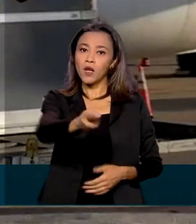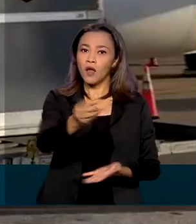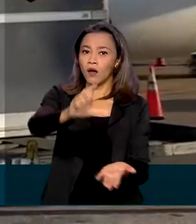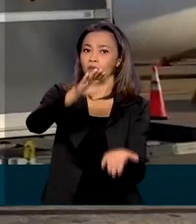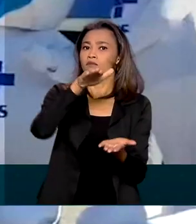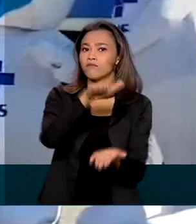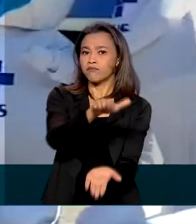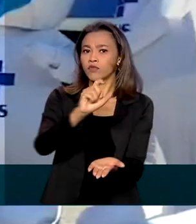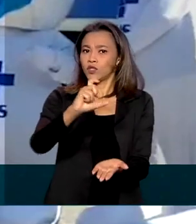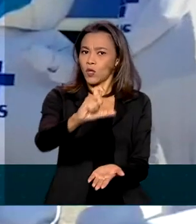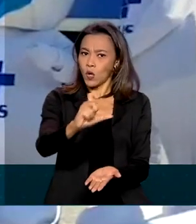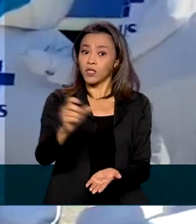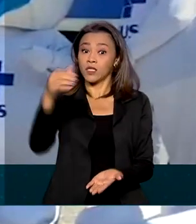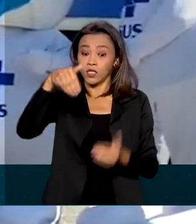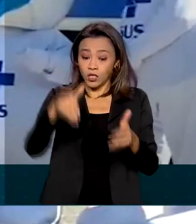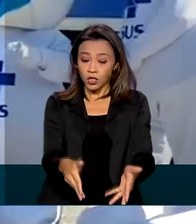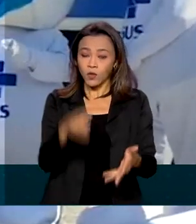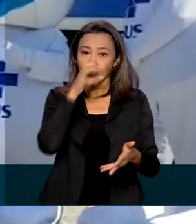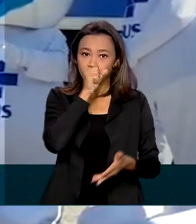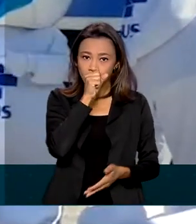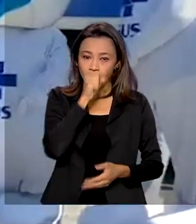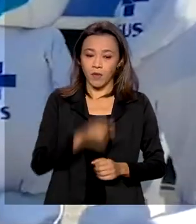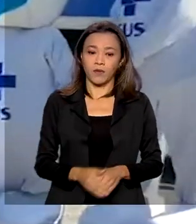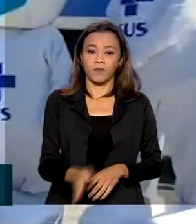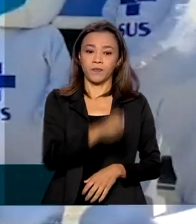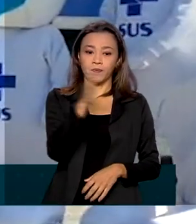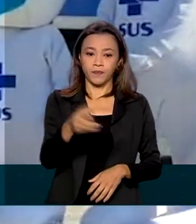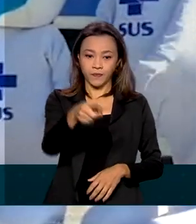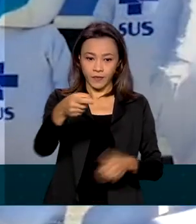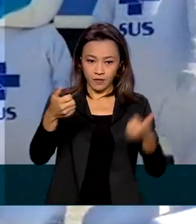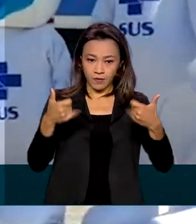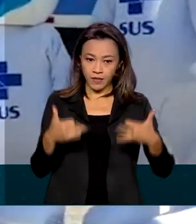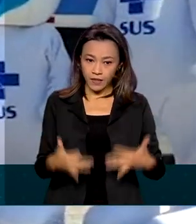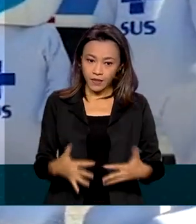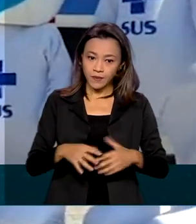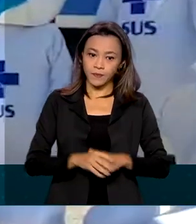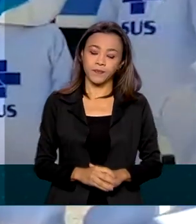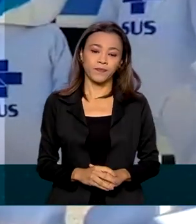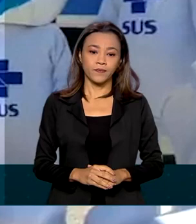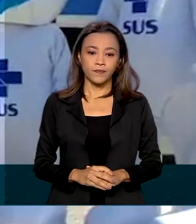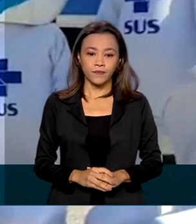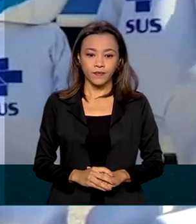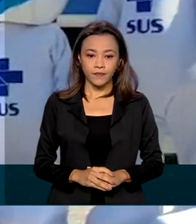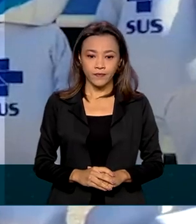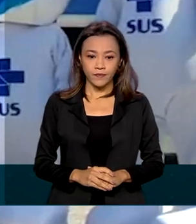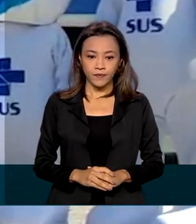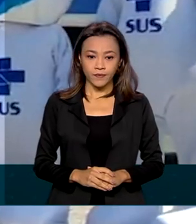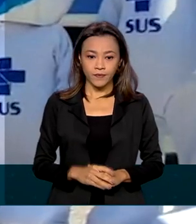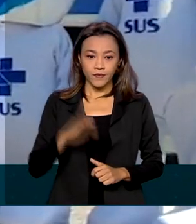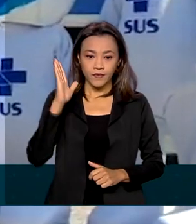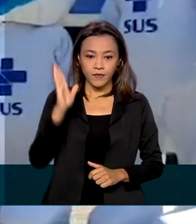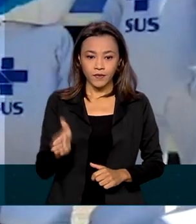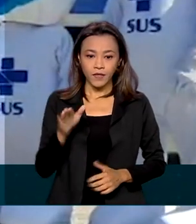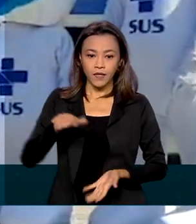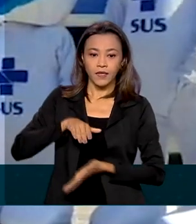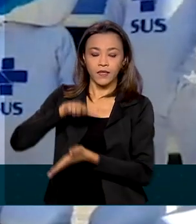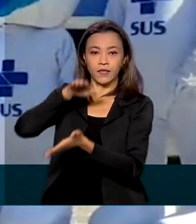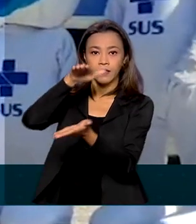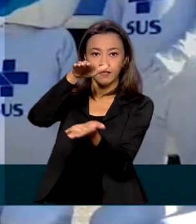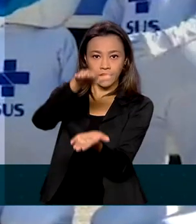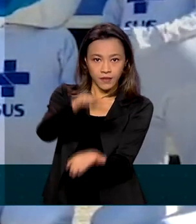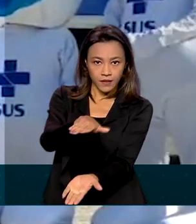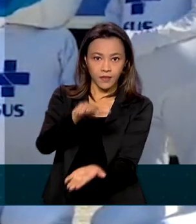chegou no sábado. Durante a pandemia, já entregamos medicamentos de intubação, já entregamos respiradores e